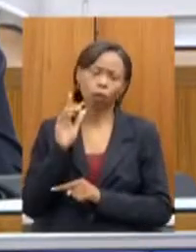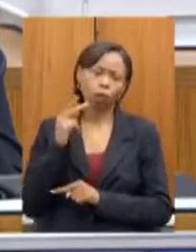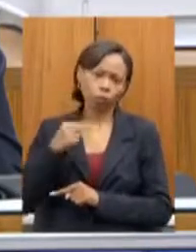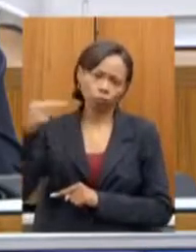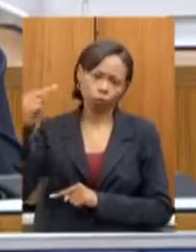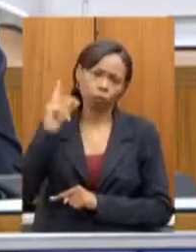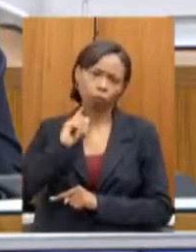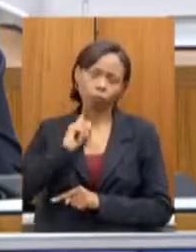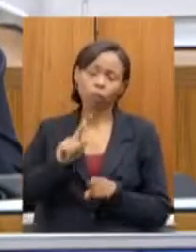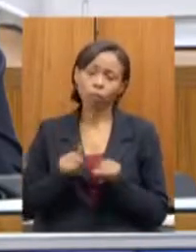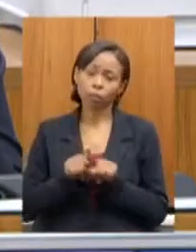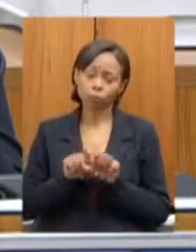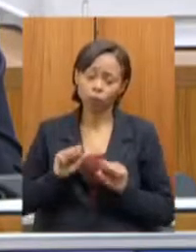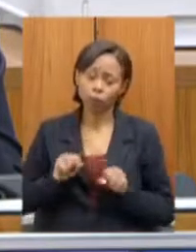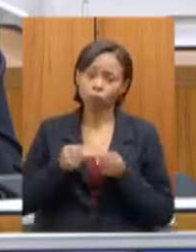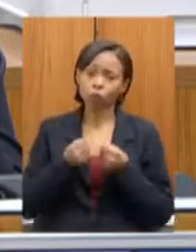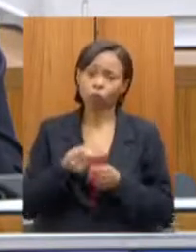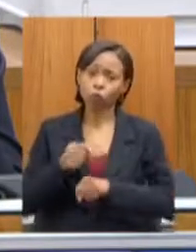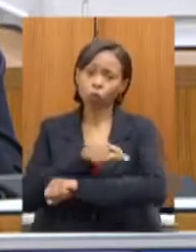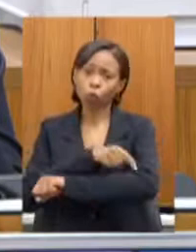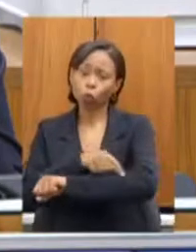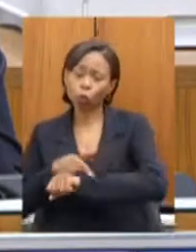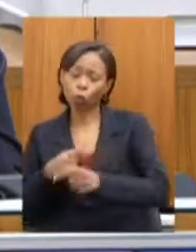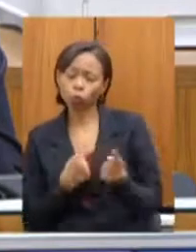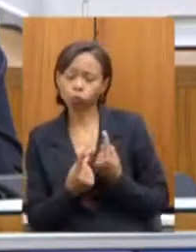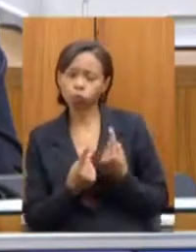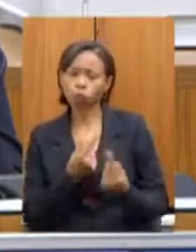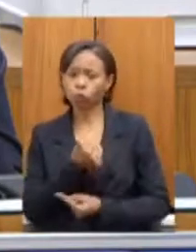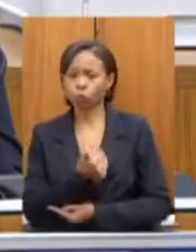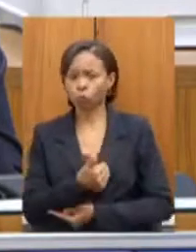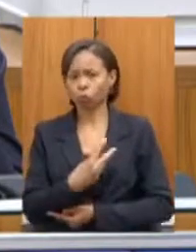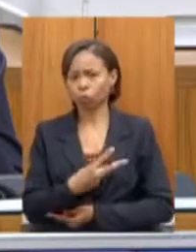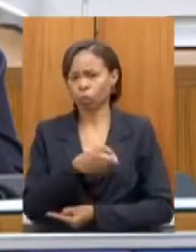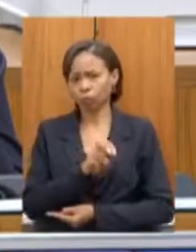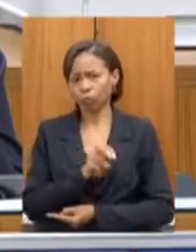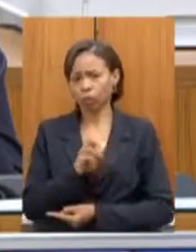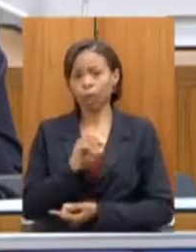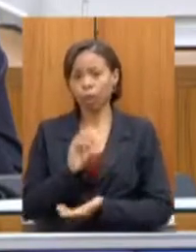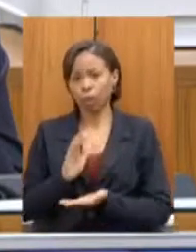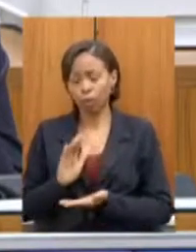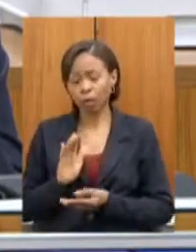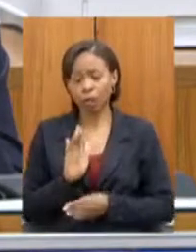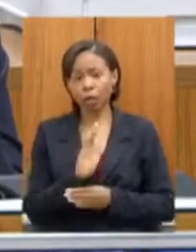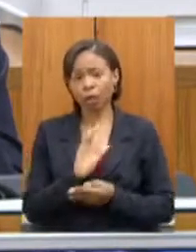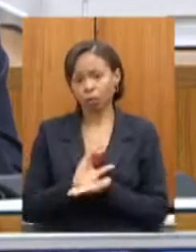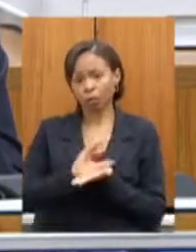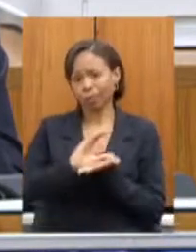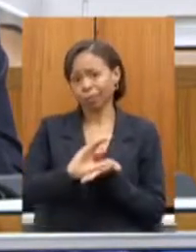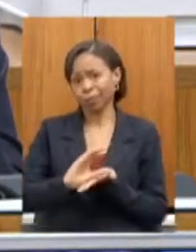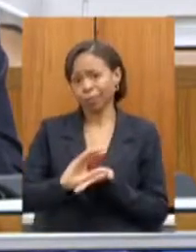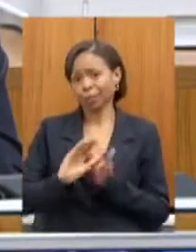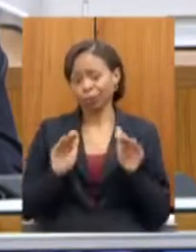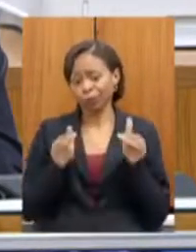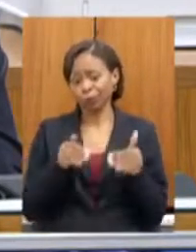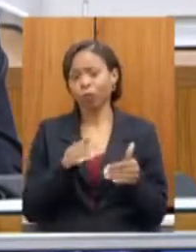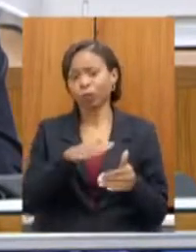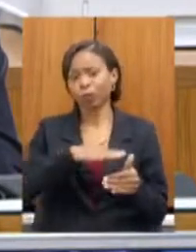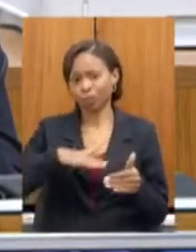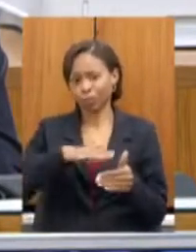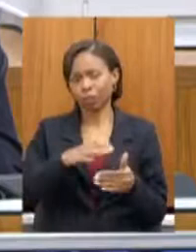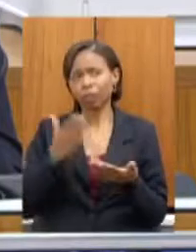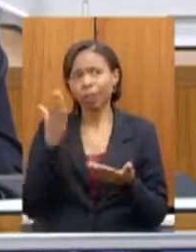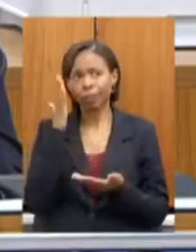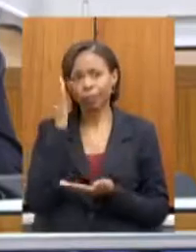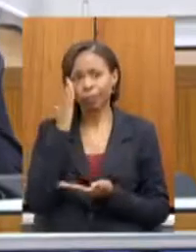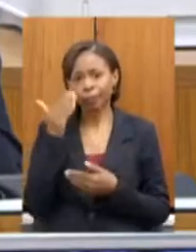para reverter os investimentos na região a gente sabe que o pedágio nem